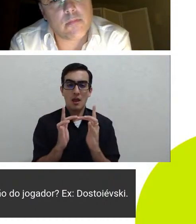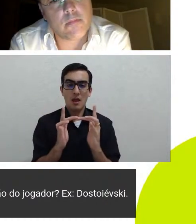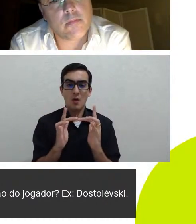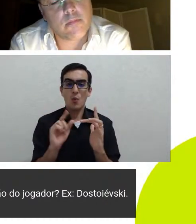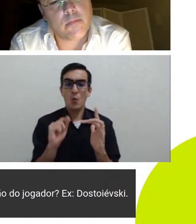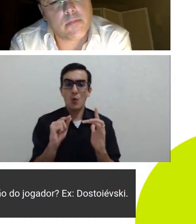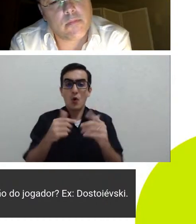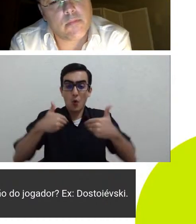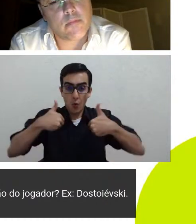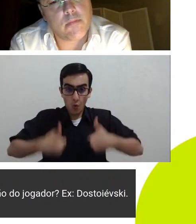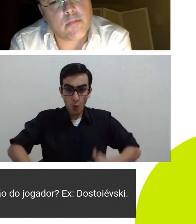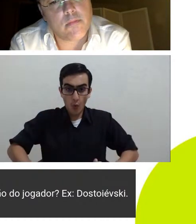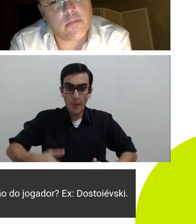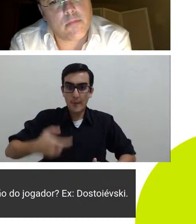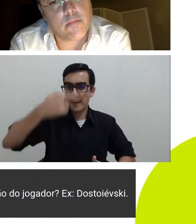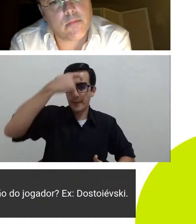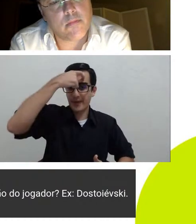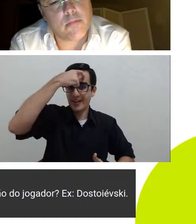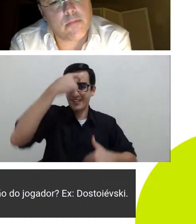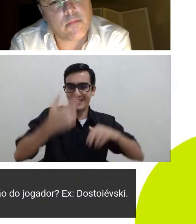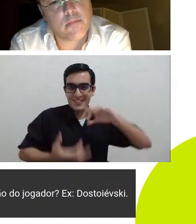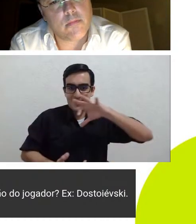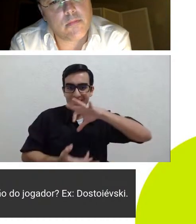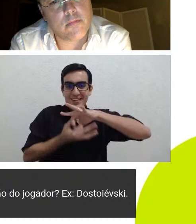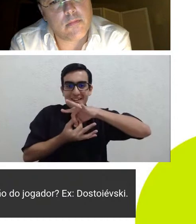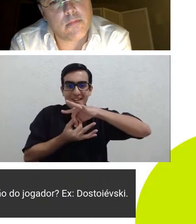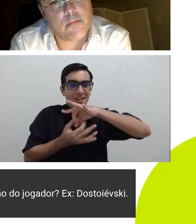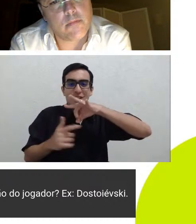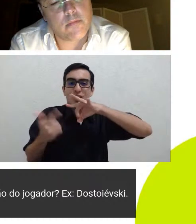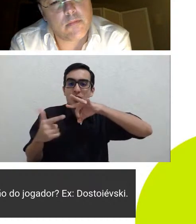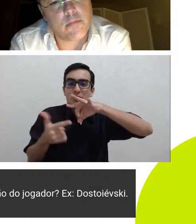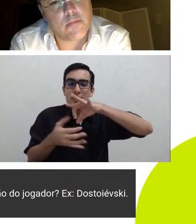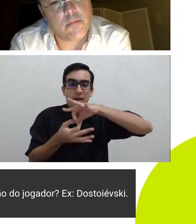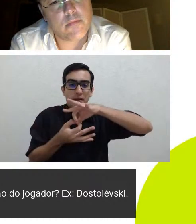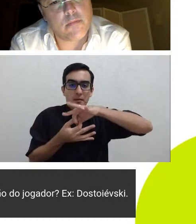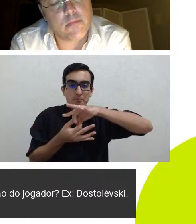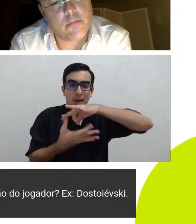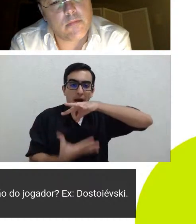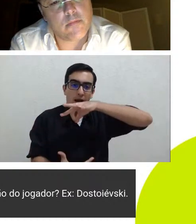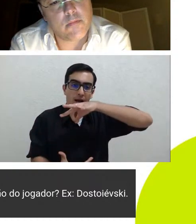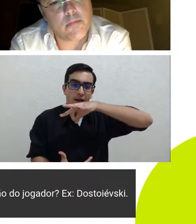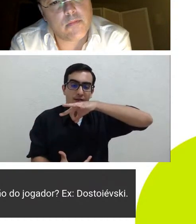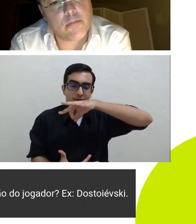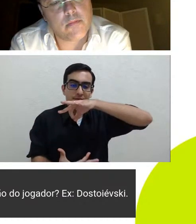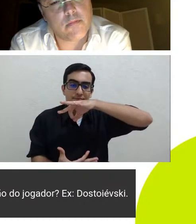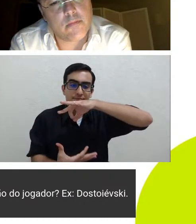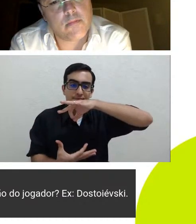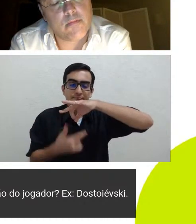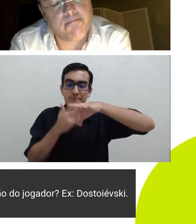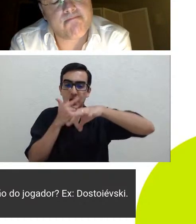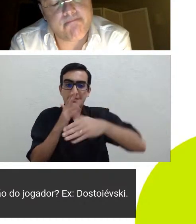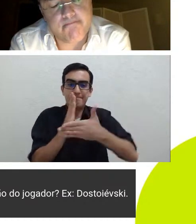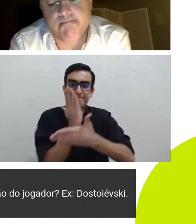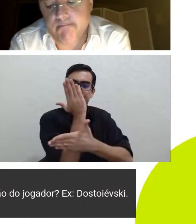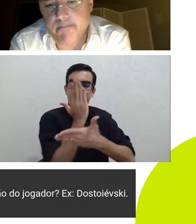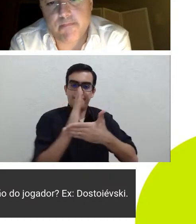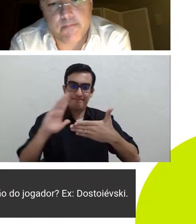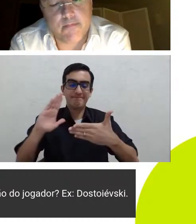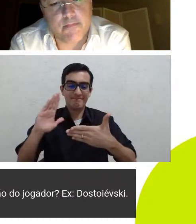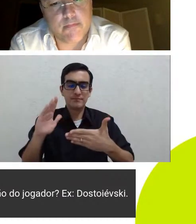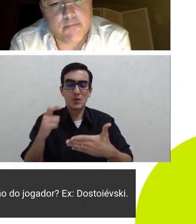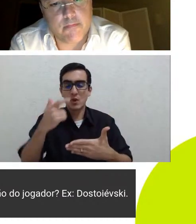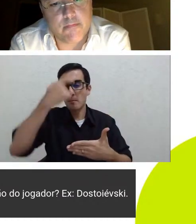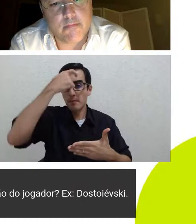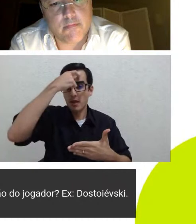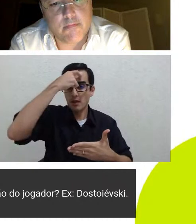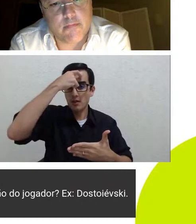então e que haja algo que um enriquece o outro uma dinâmica que corpo e